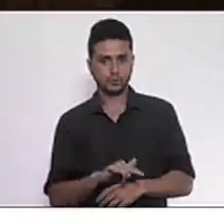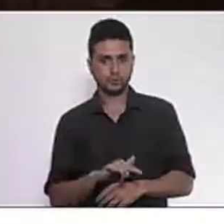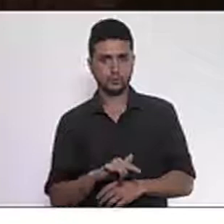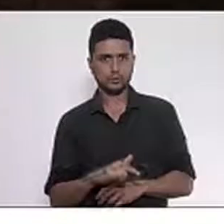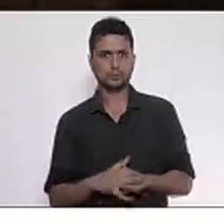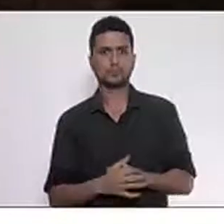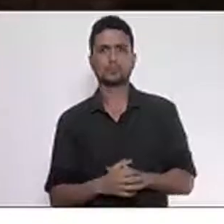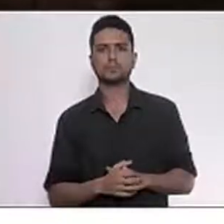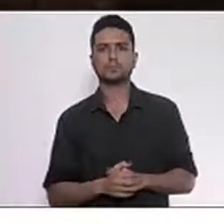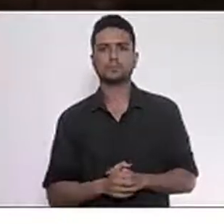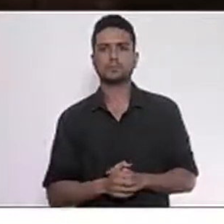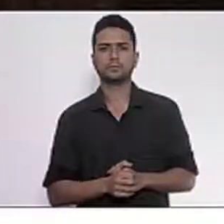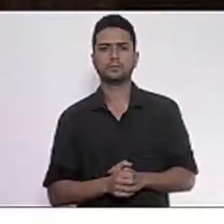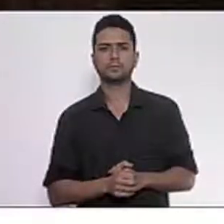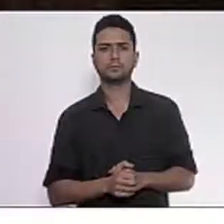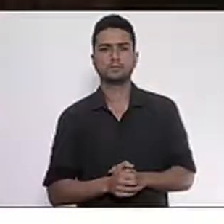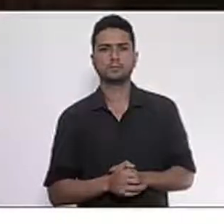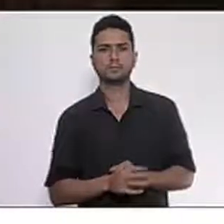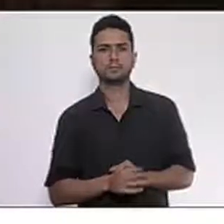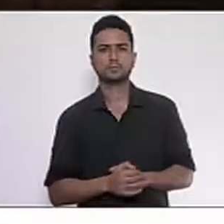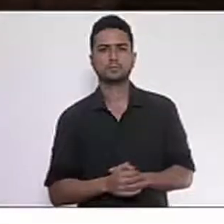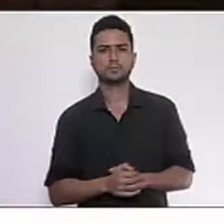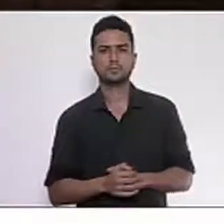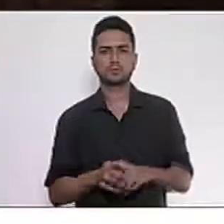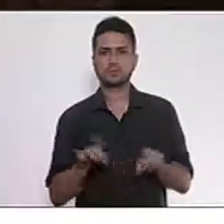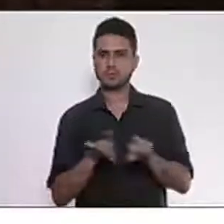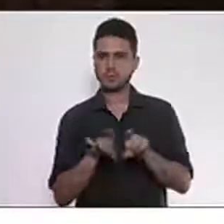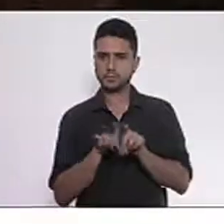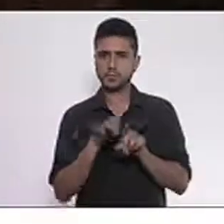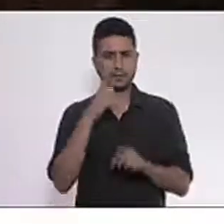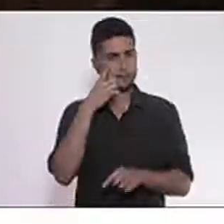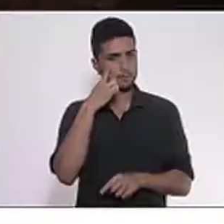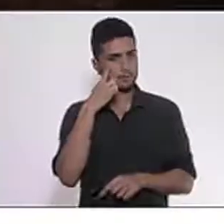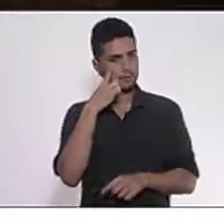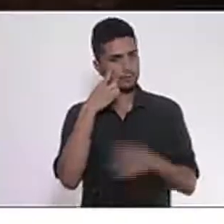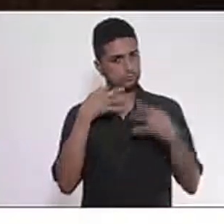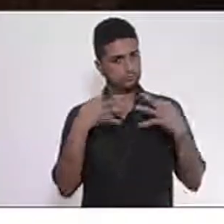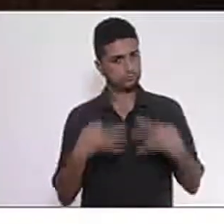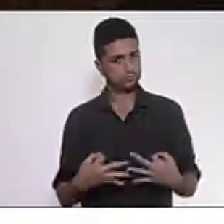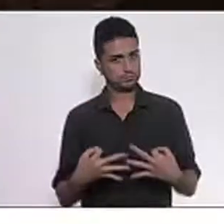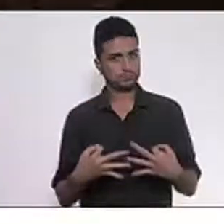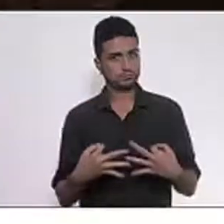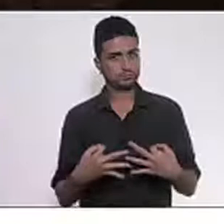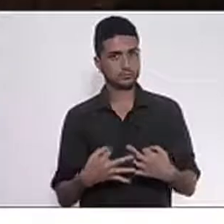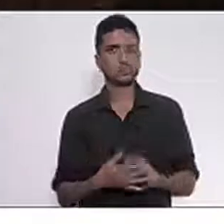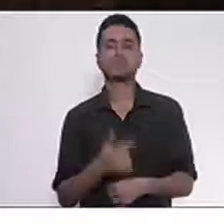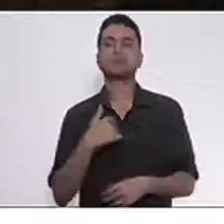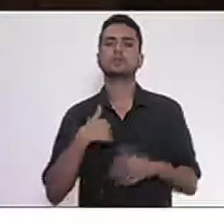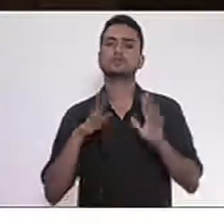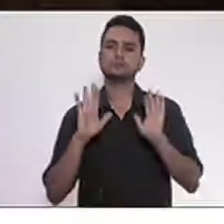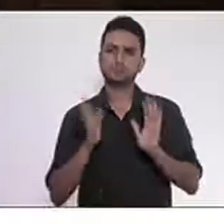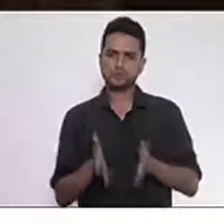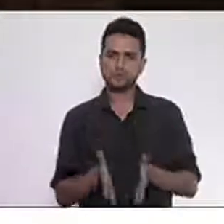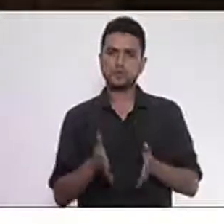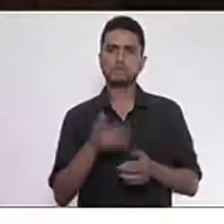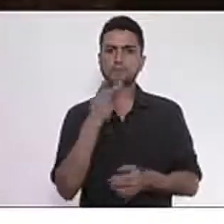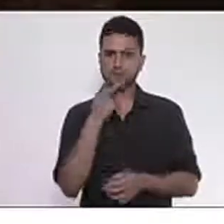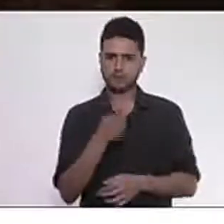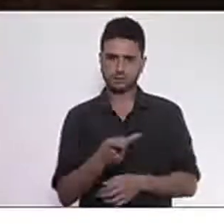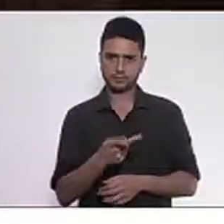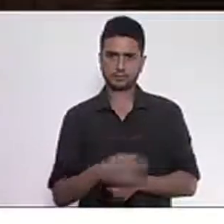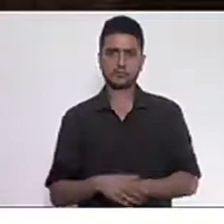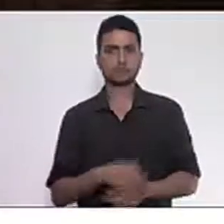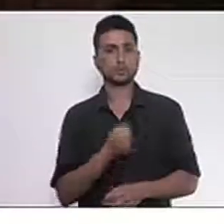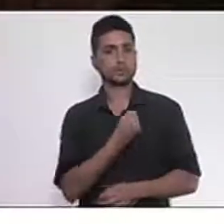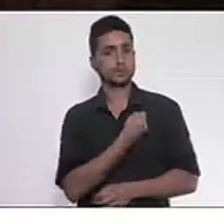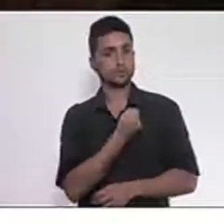regime de recuperação fiscal. E verificou, como já vinha eu aqui dizendo, que os